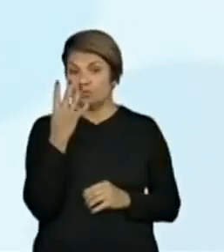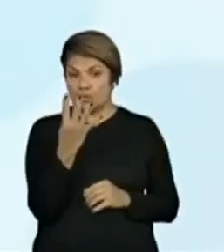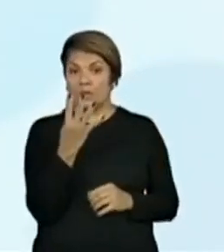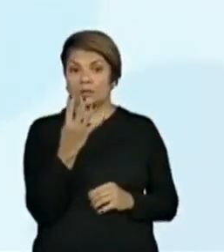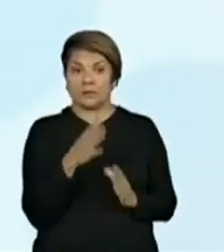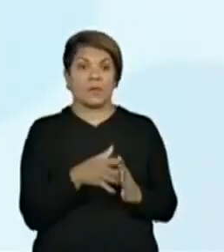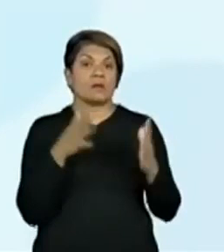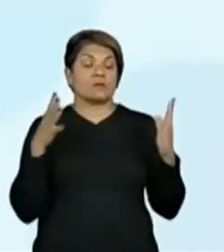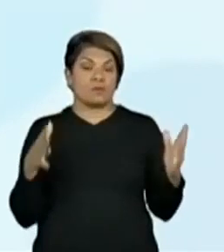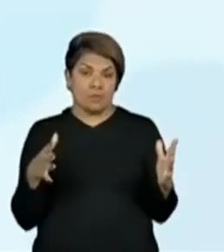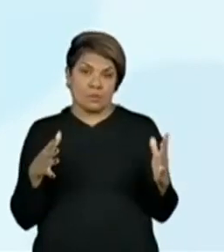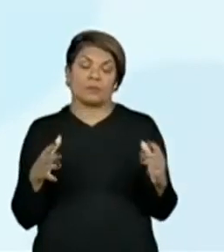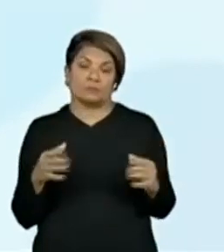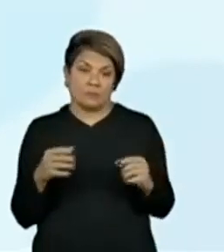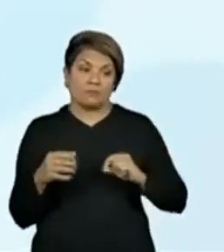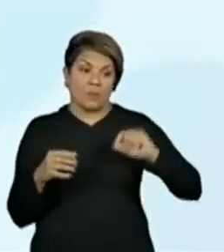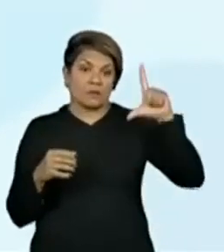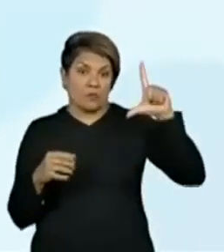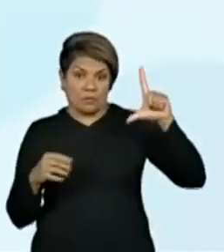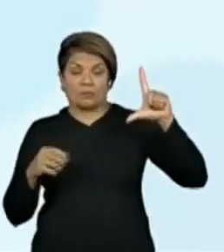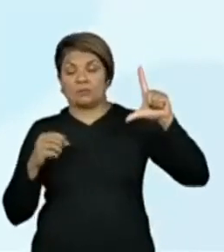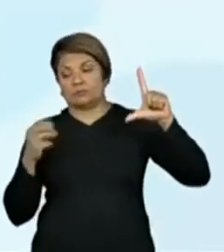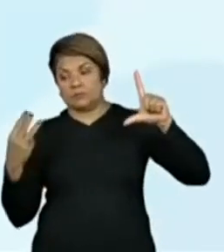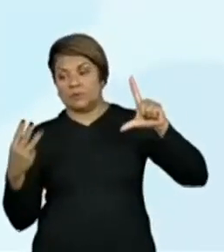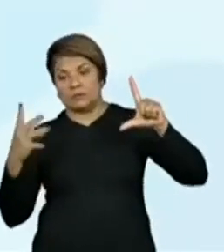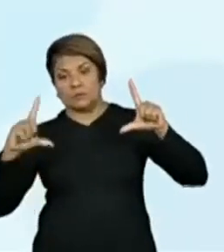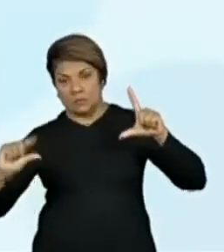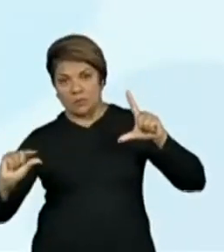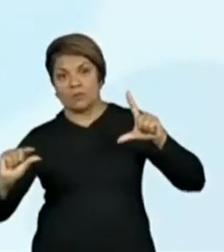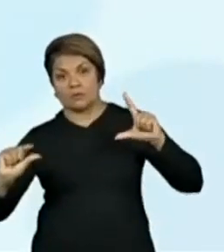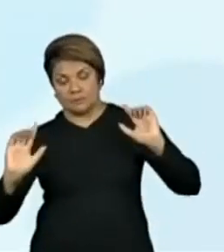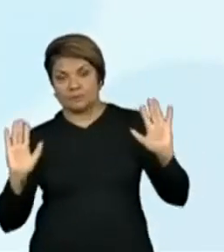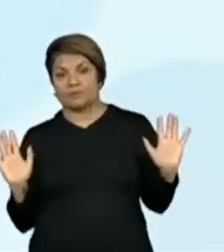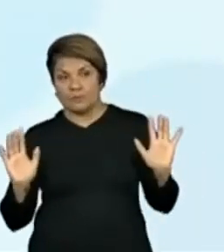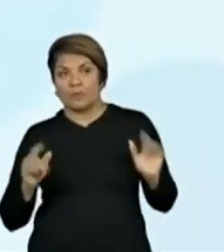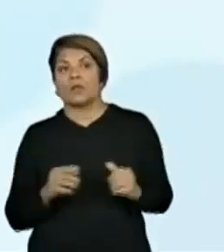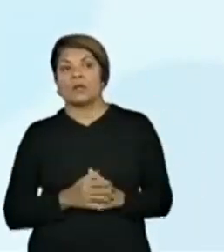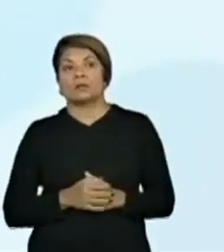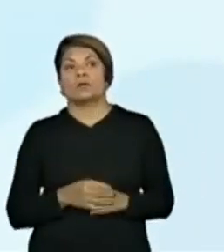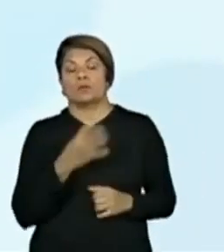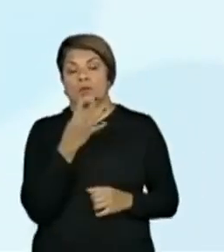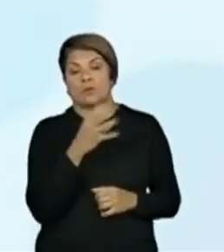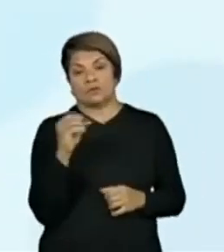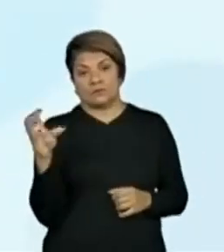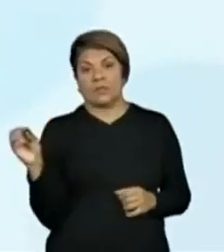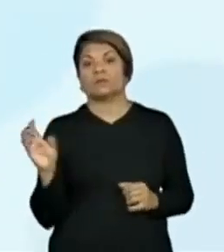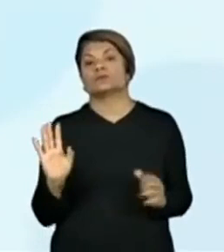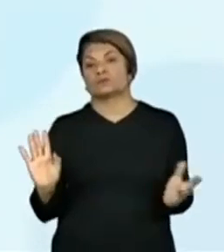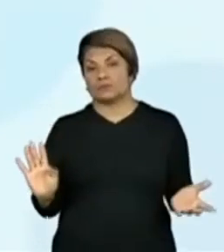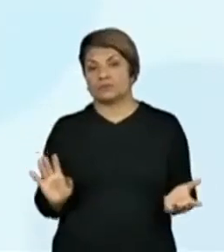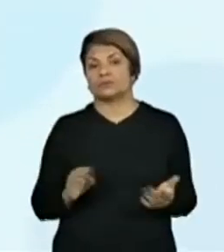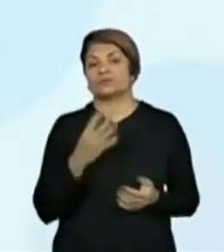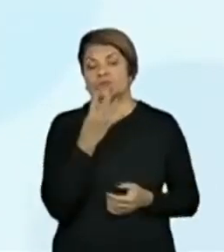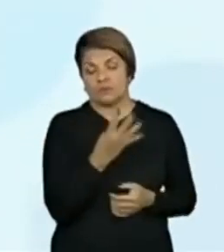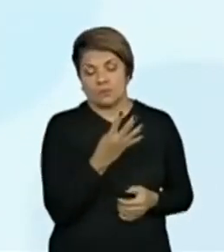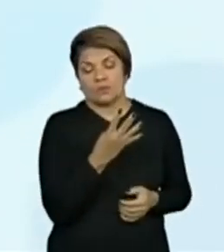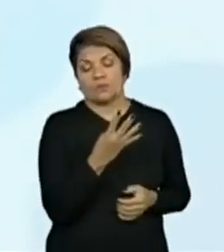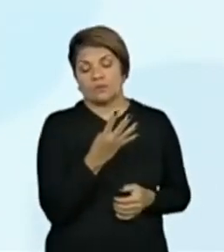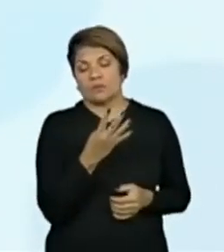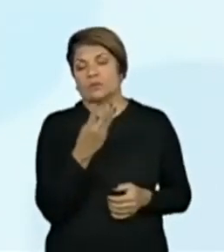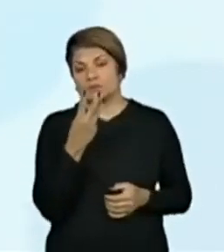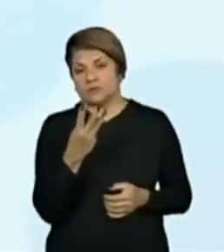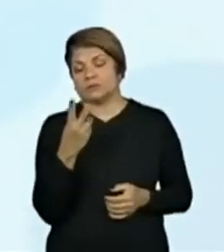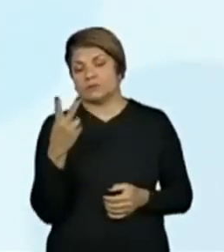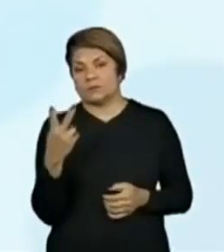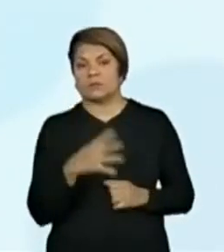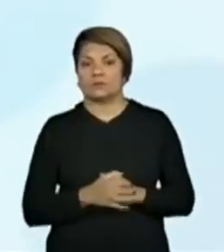maior do que 3 e em 432 ele vale 400, a gente vai colocar o maior